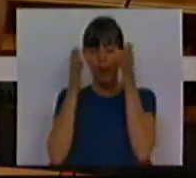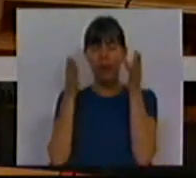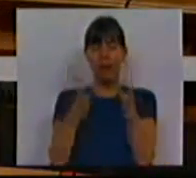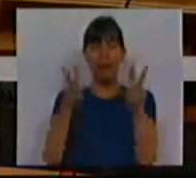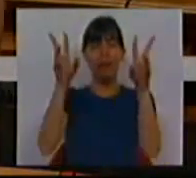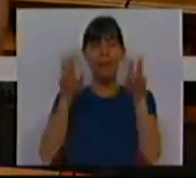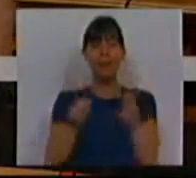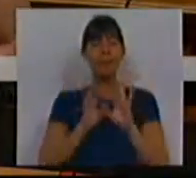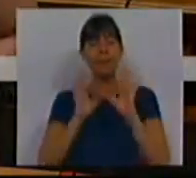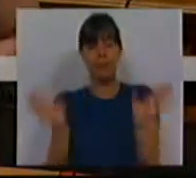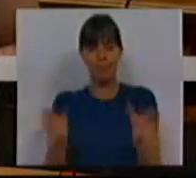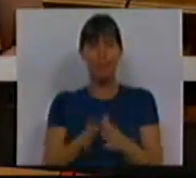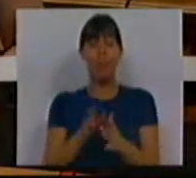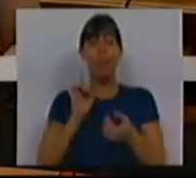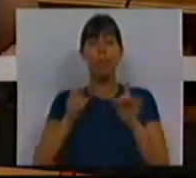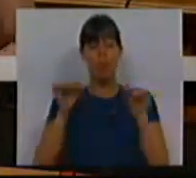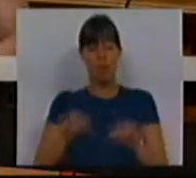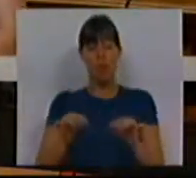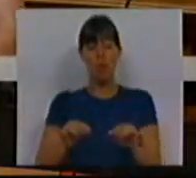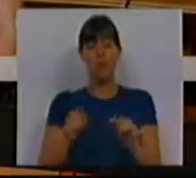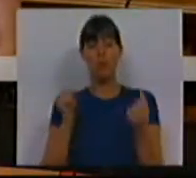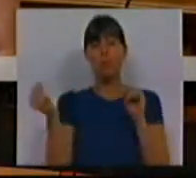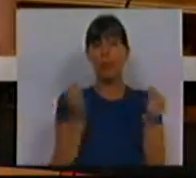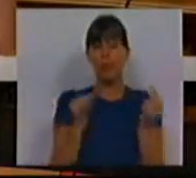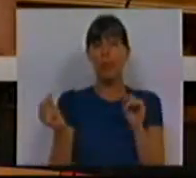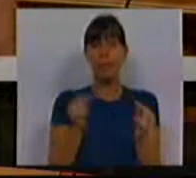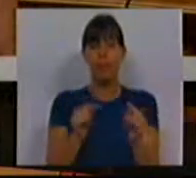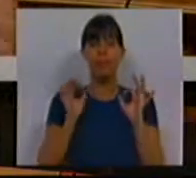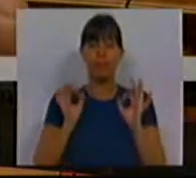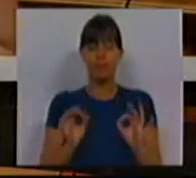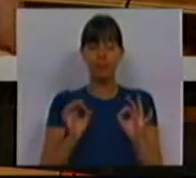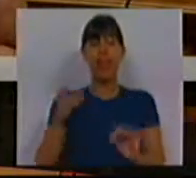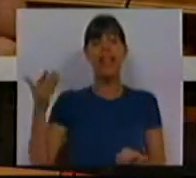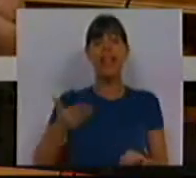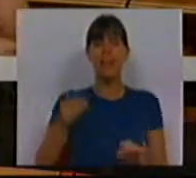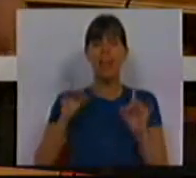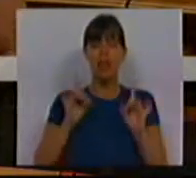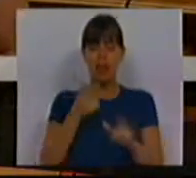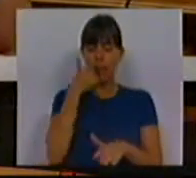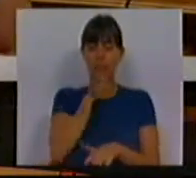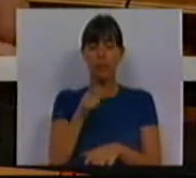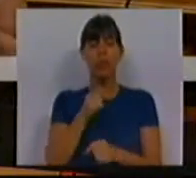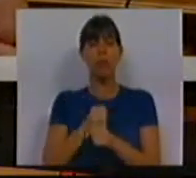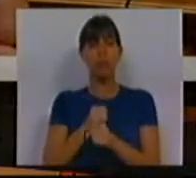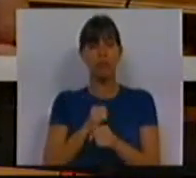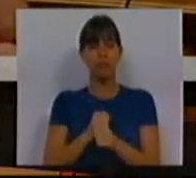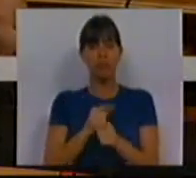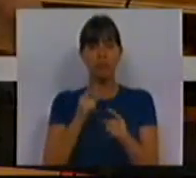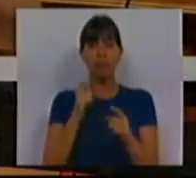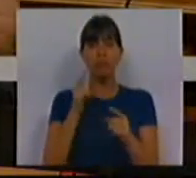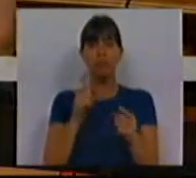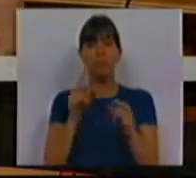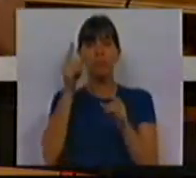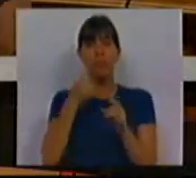esta matéria no seguinte. O que hoje aqui se debate são direitos de trabalhadores versus